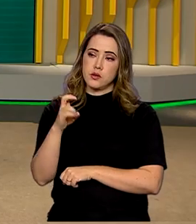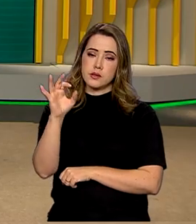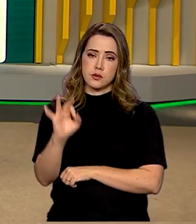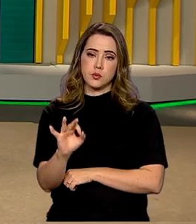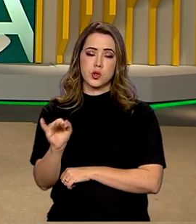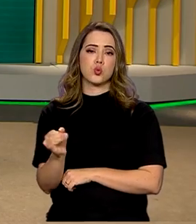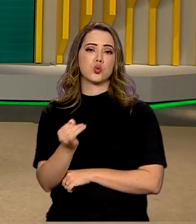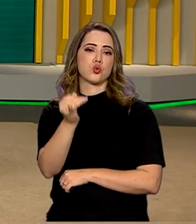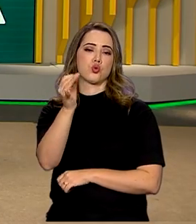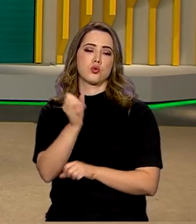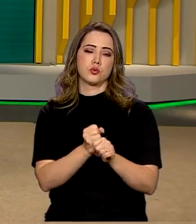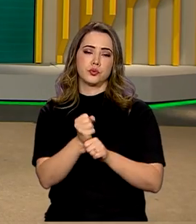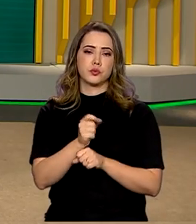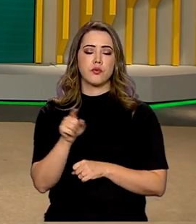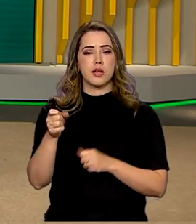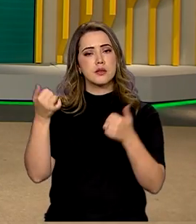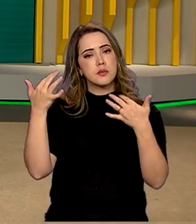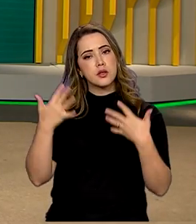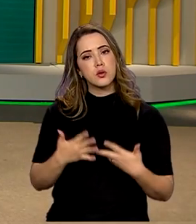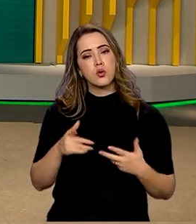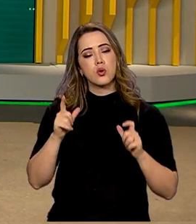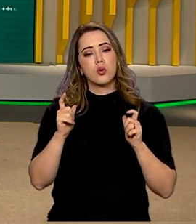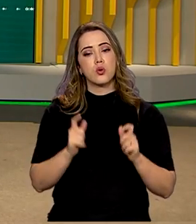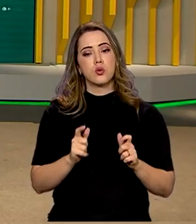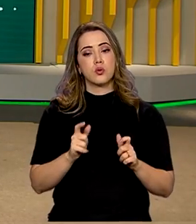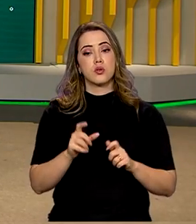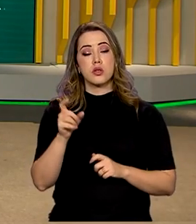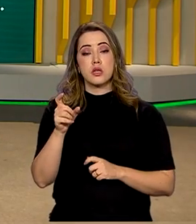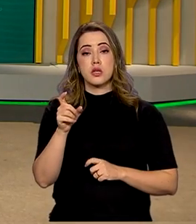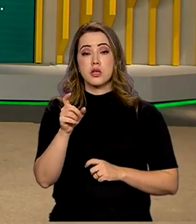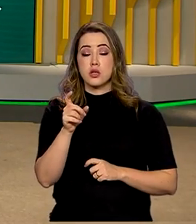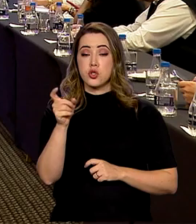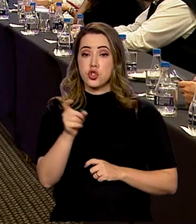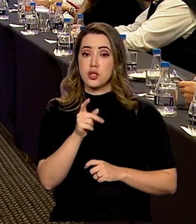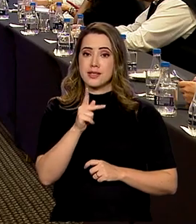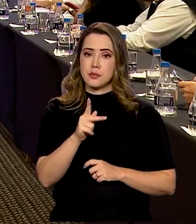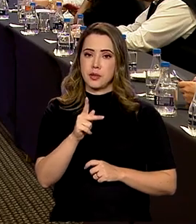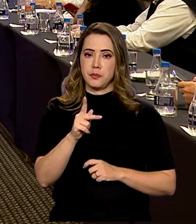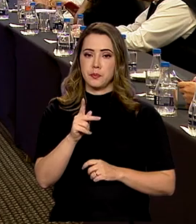evento promovido pela instituição financeira XP Investimentos.